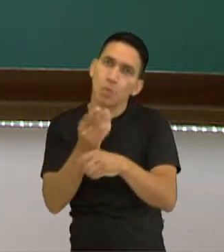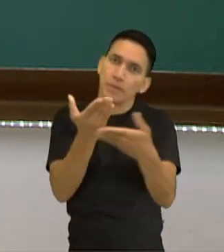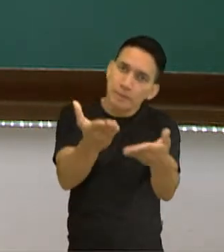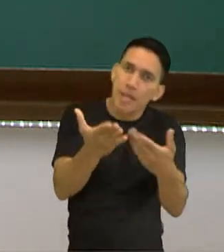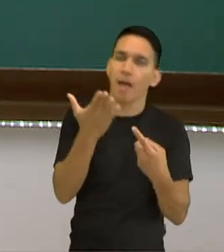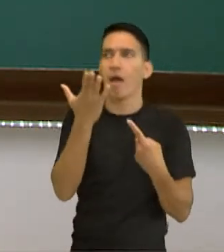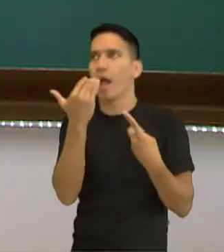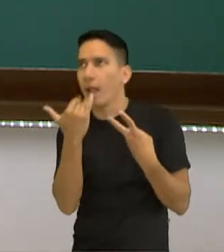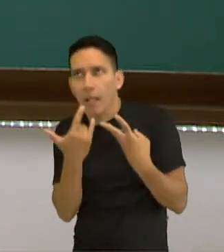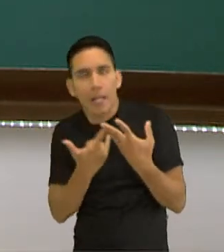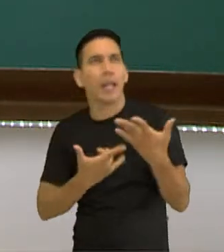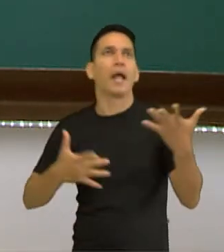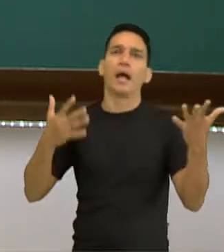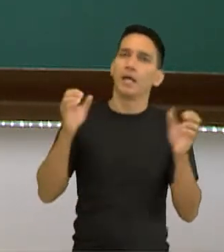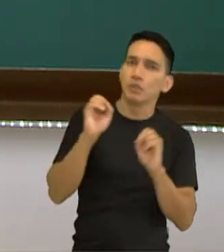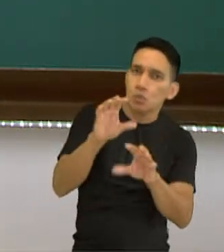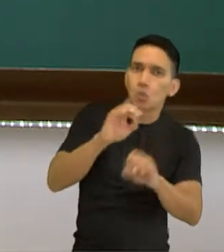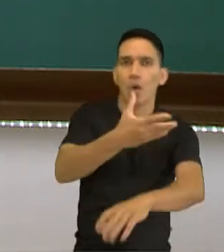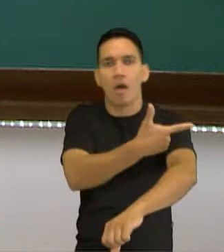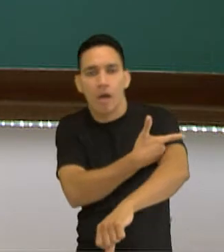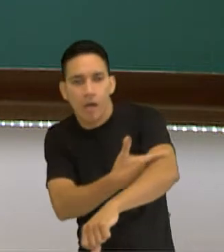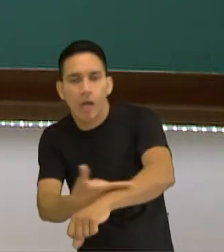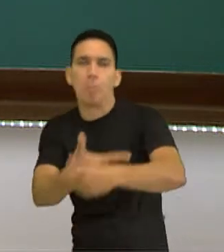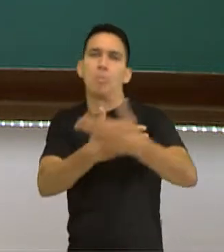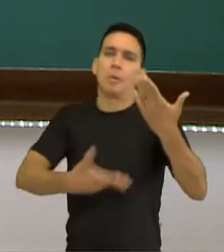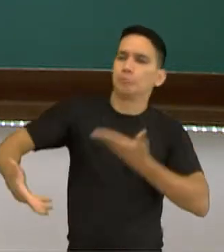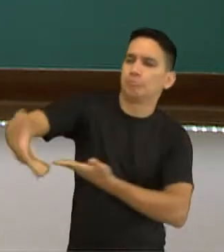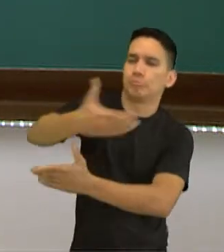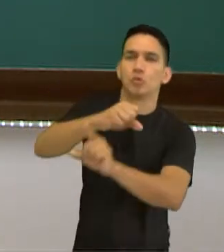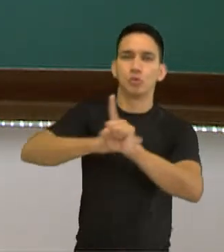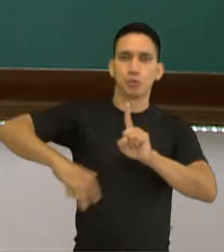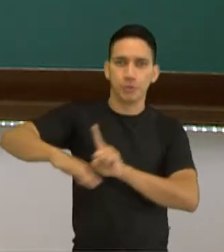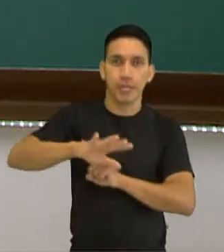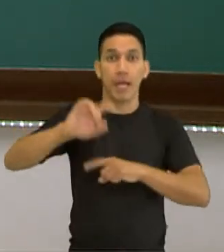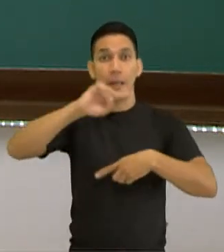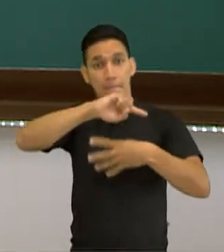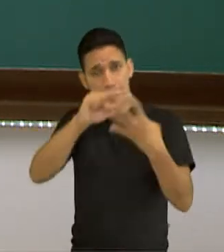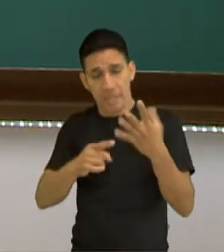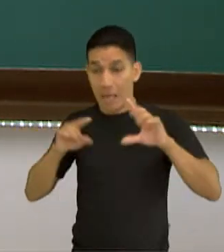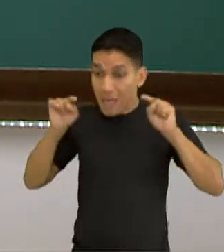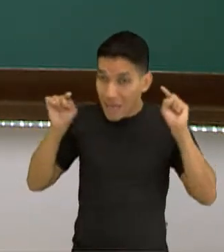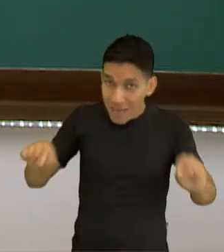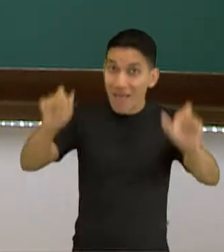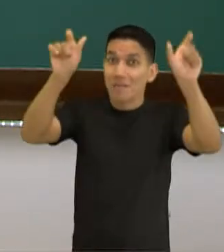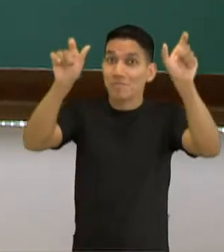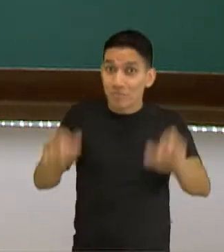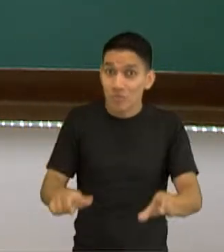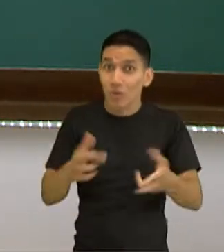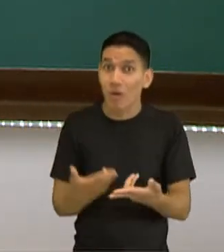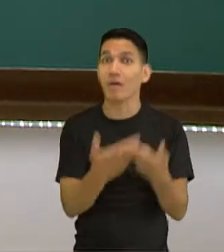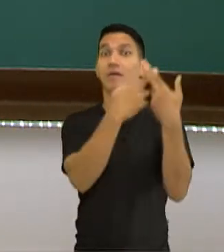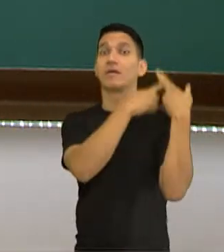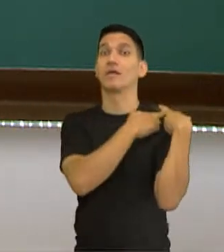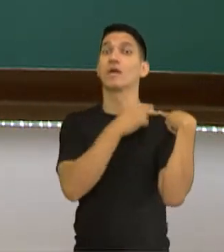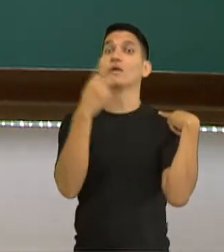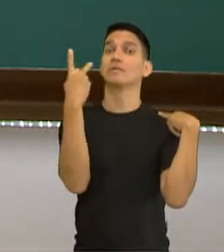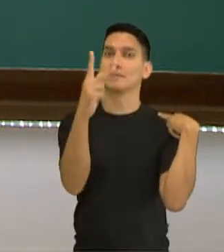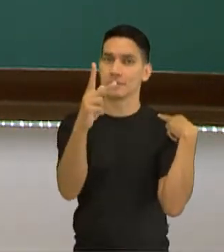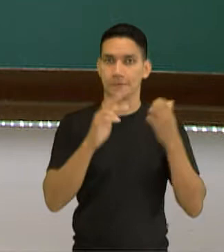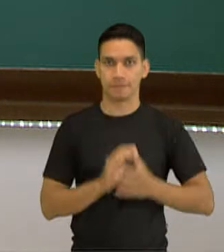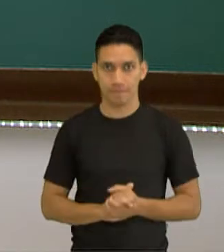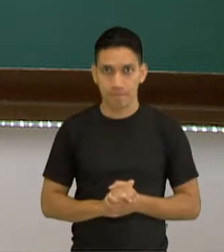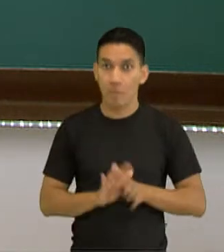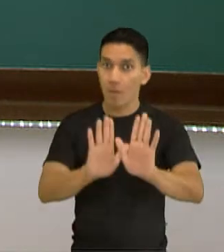alimentação, educação, convivência em sociedade. Essas pessoas são responsáveis por você,